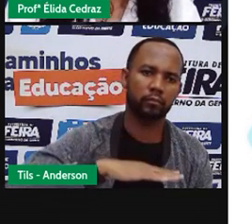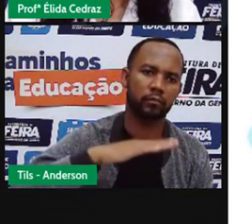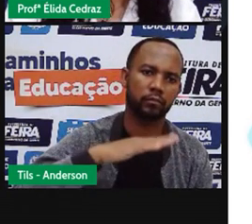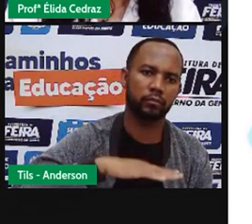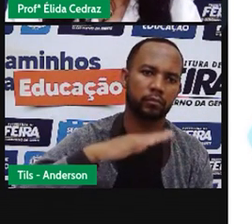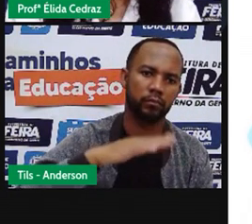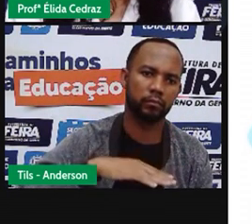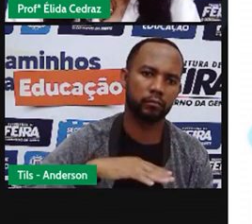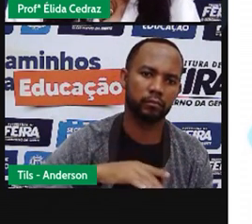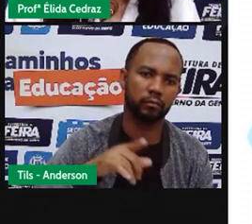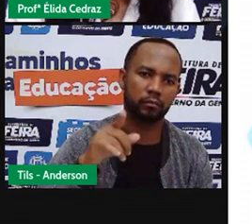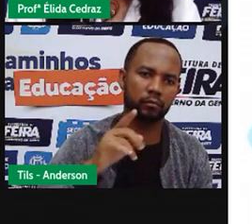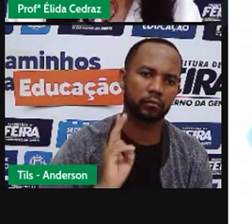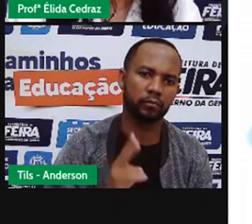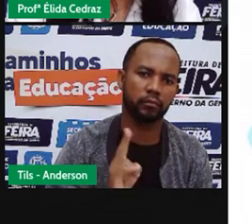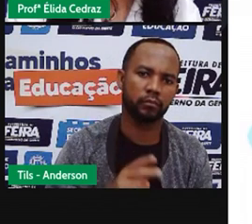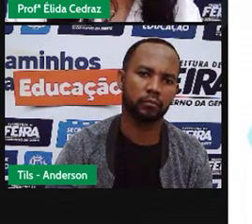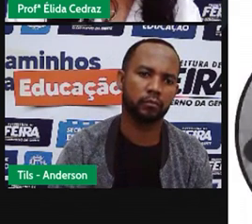Muito bem.